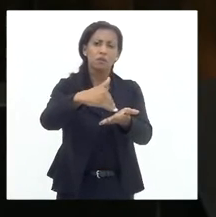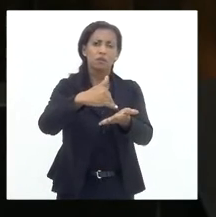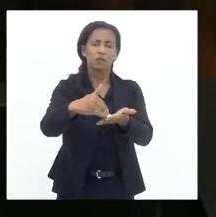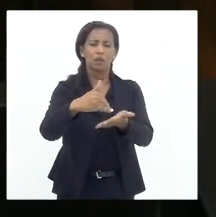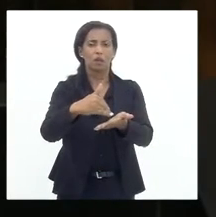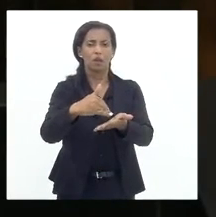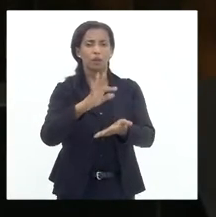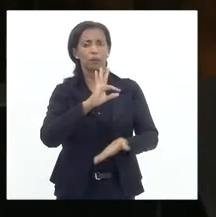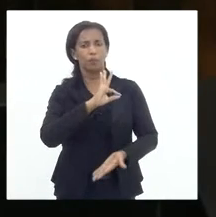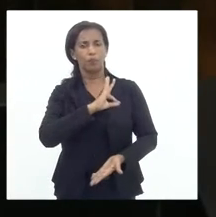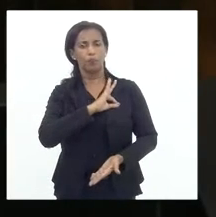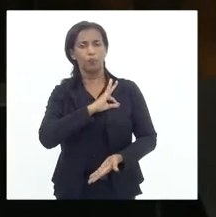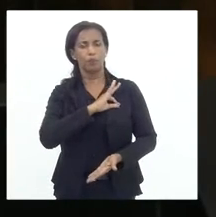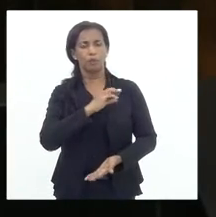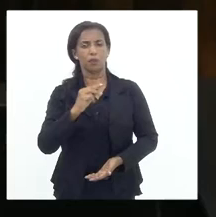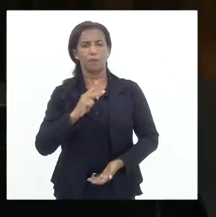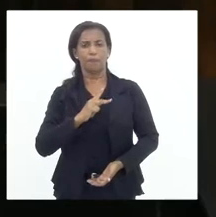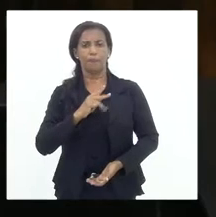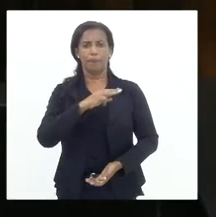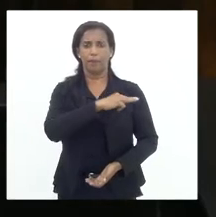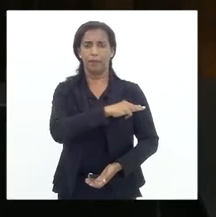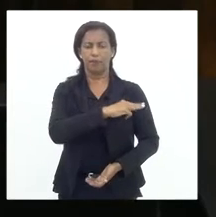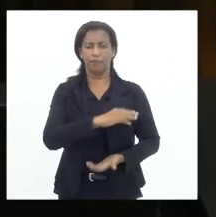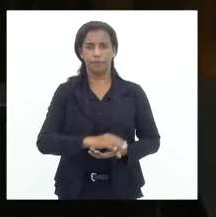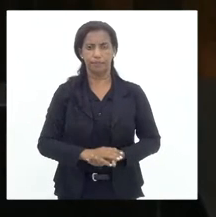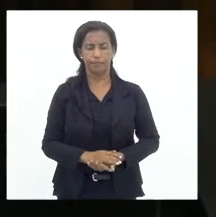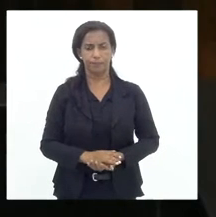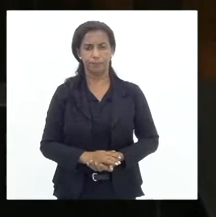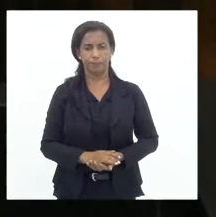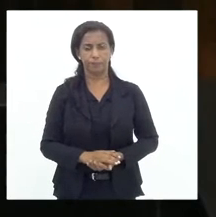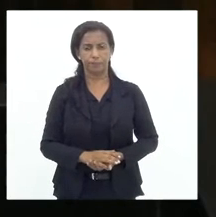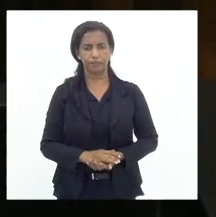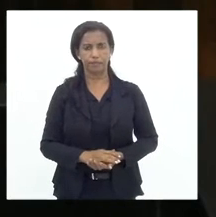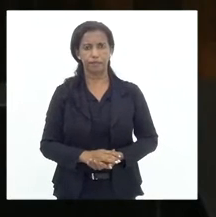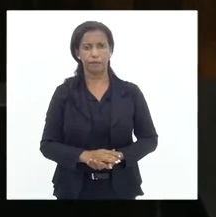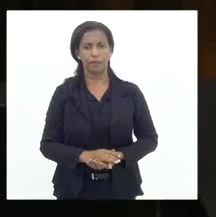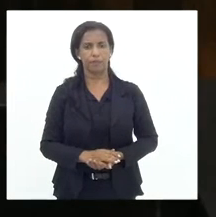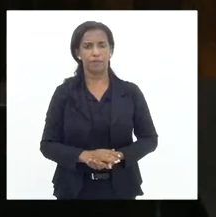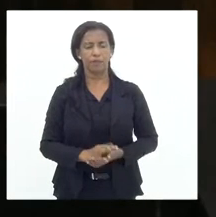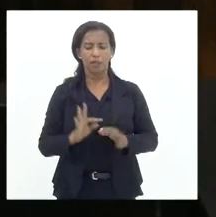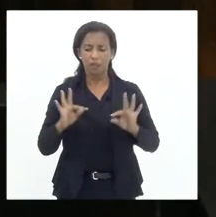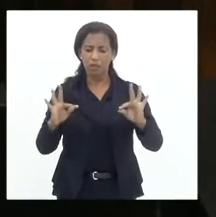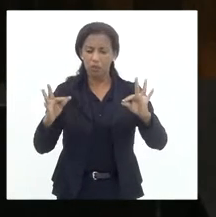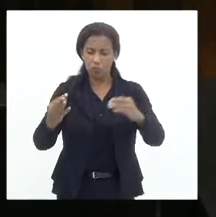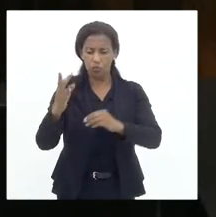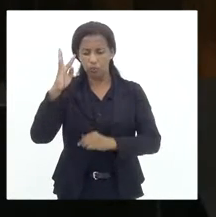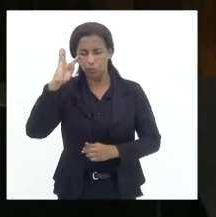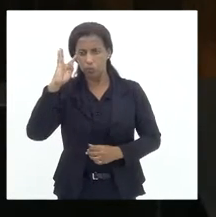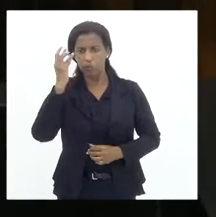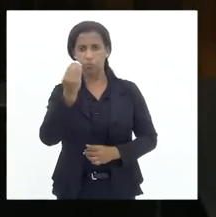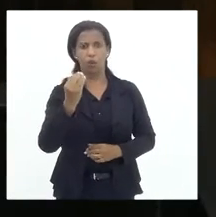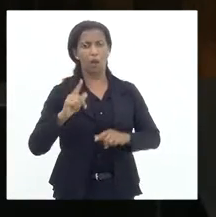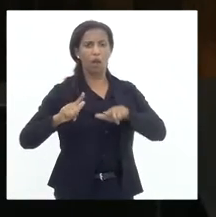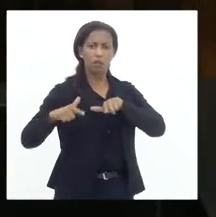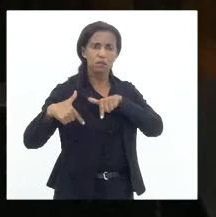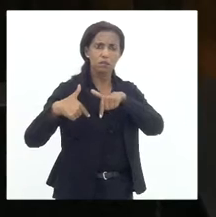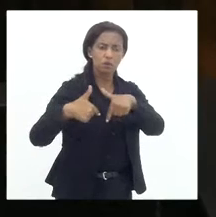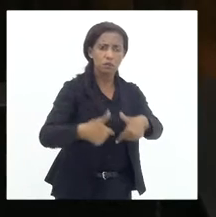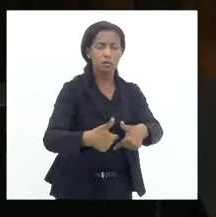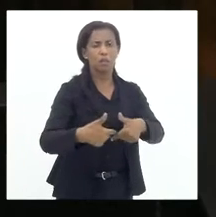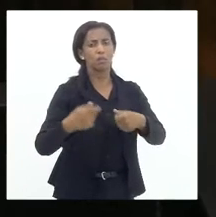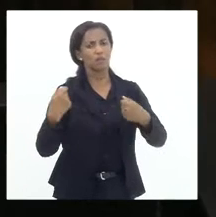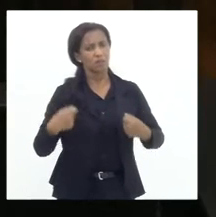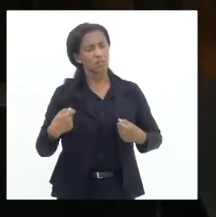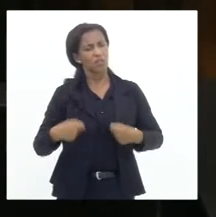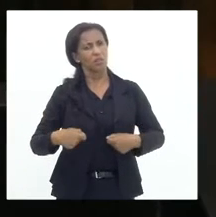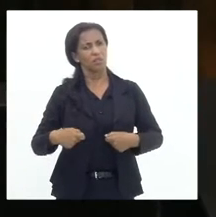da Polícia Militar, que as decisões, ou melhor, a atuação seja